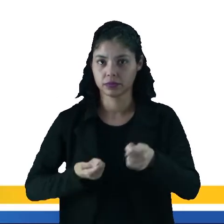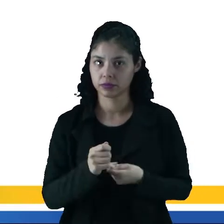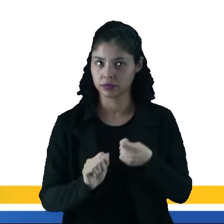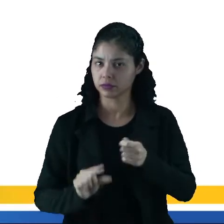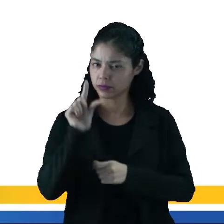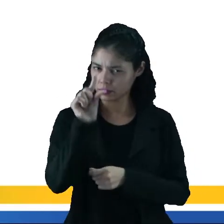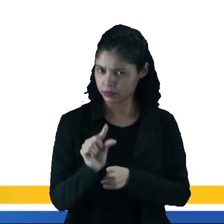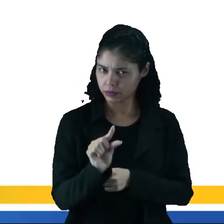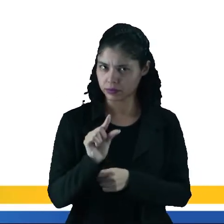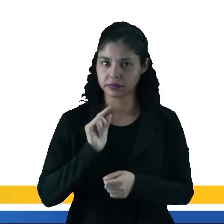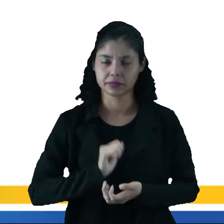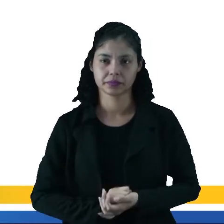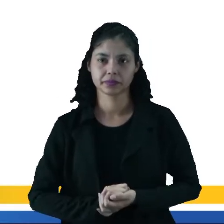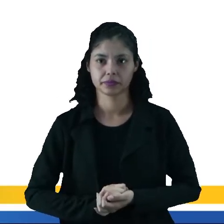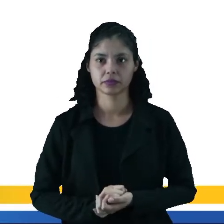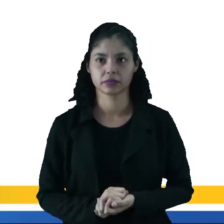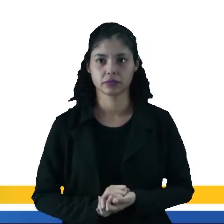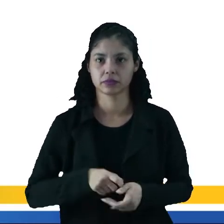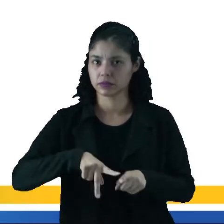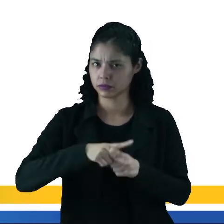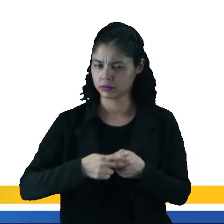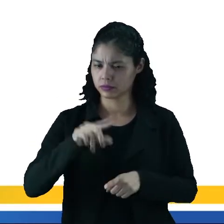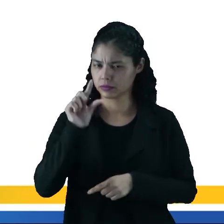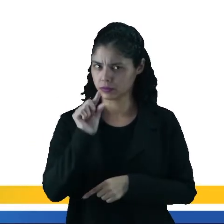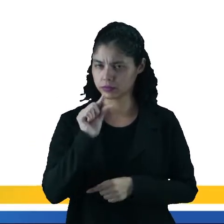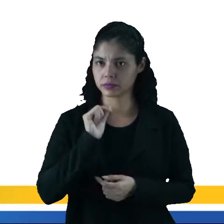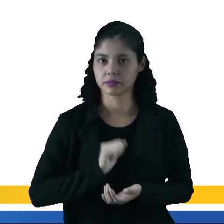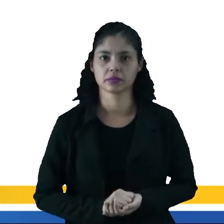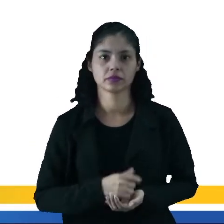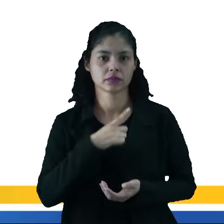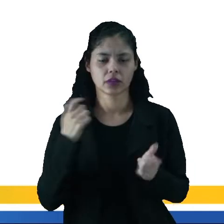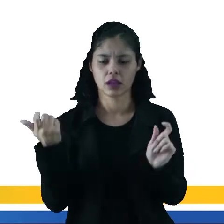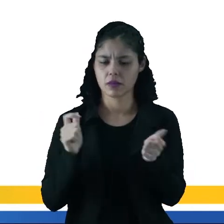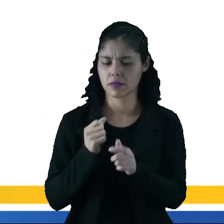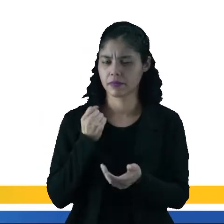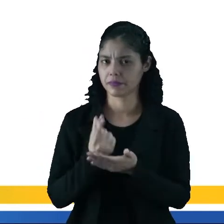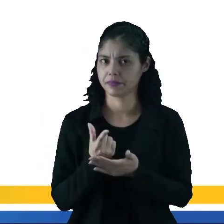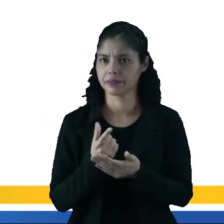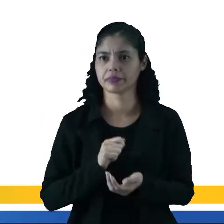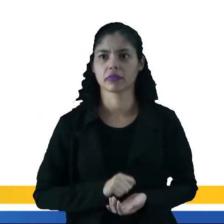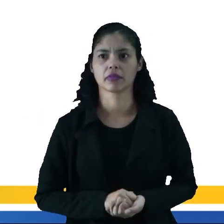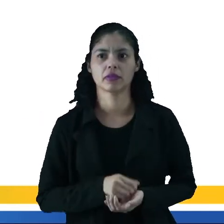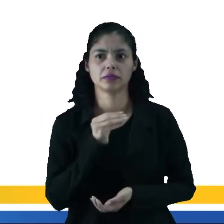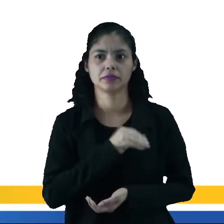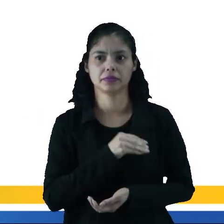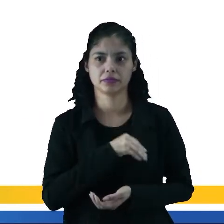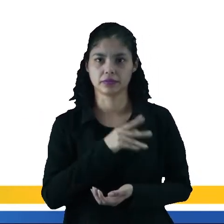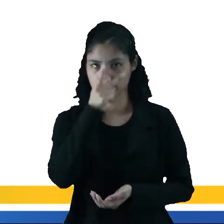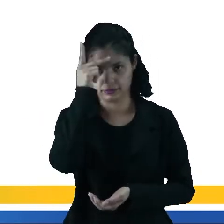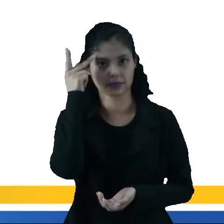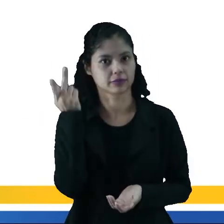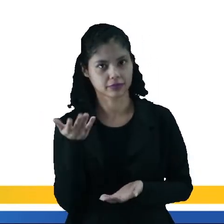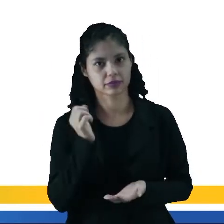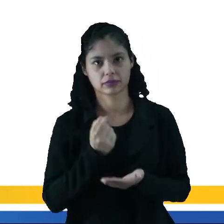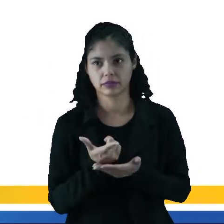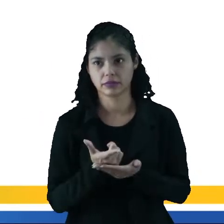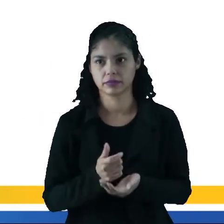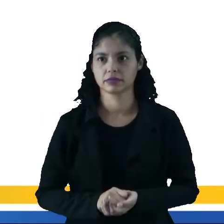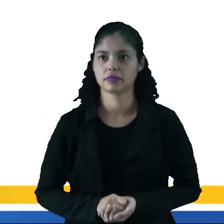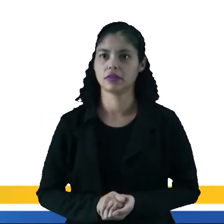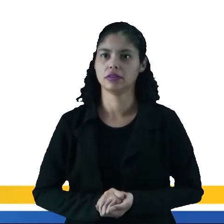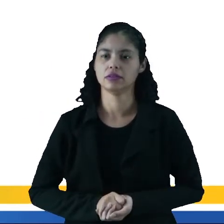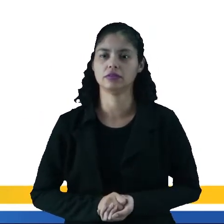de uma manutenção mínima. Então isso já é uma vantagem porque tem menor custo para o bolso do cidadão que está,